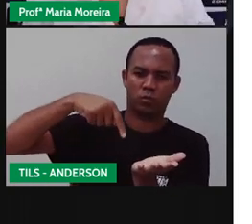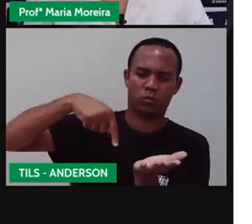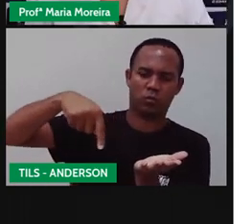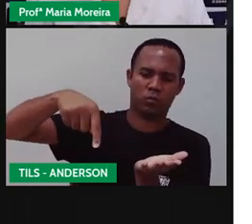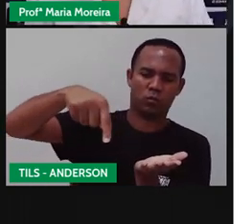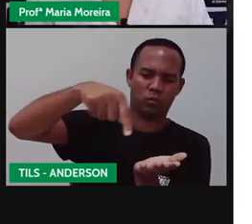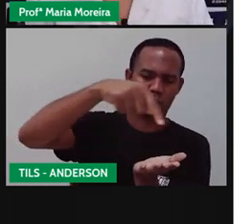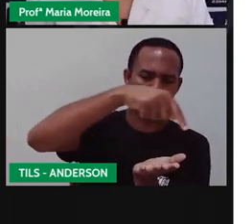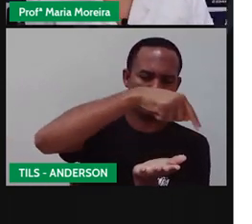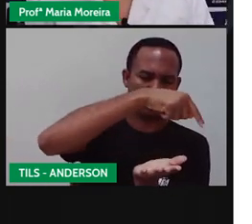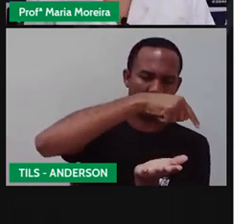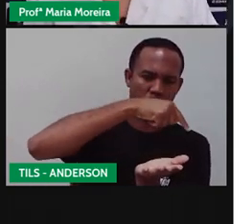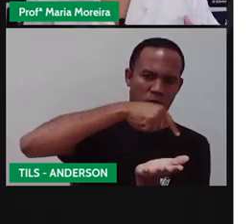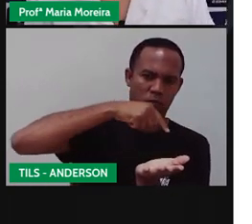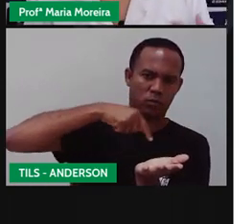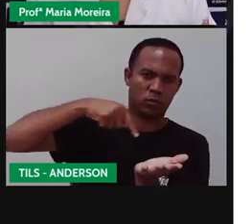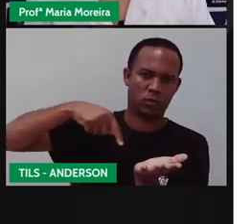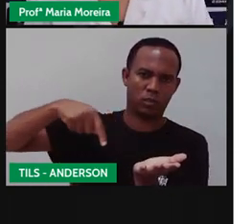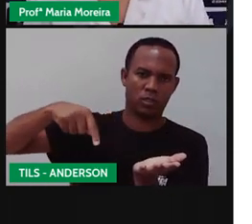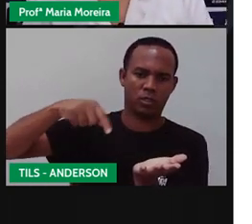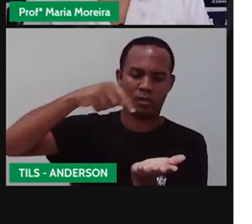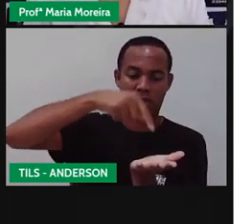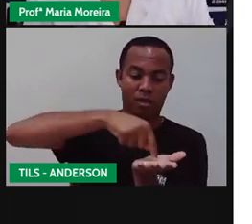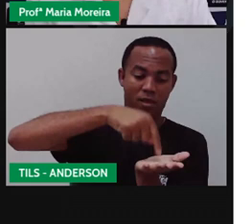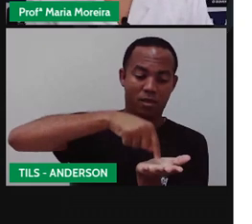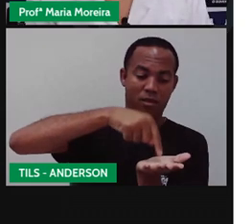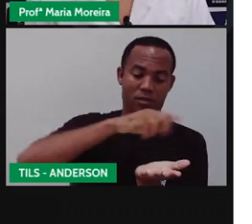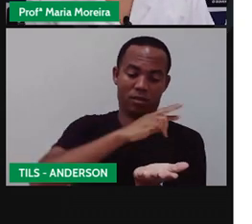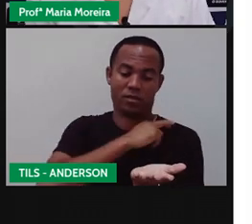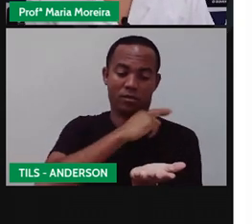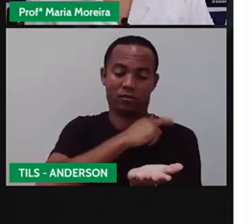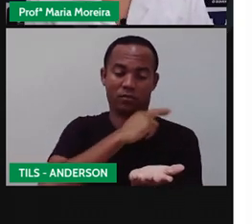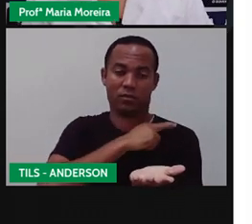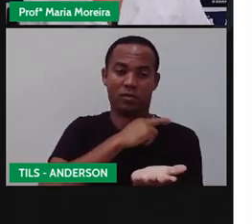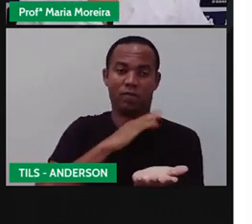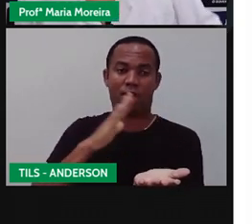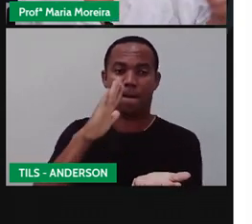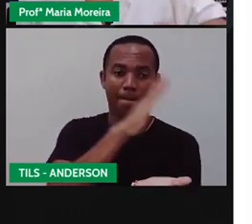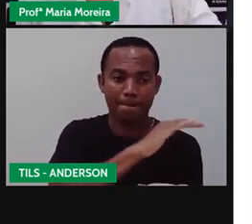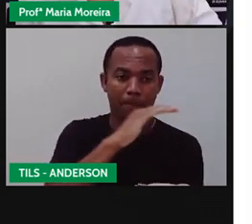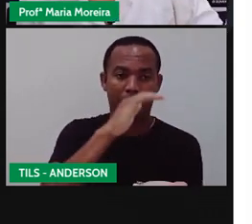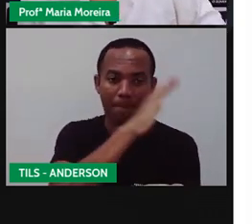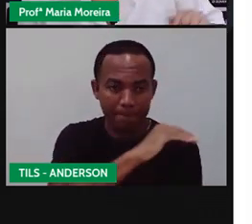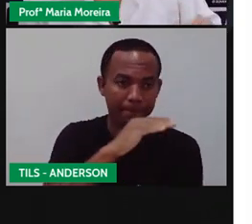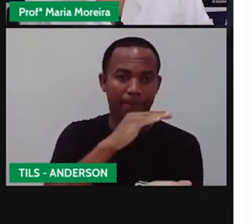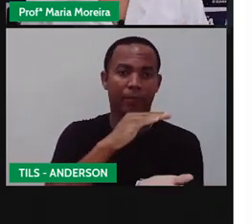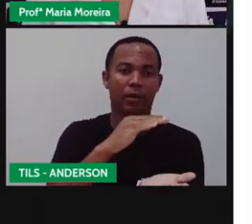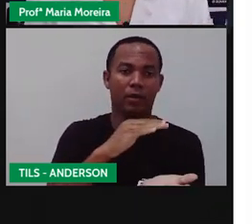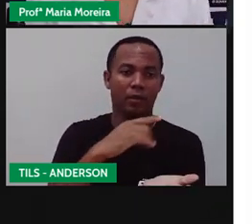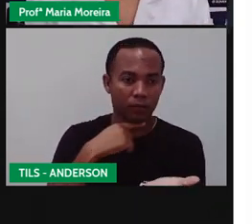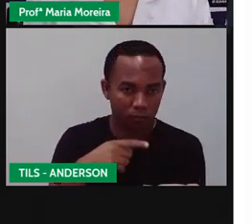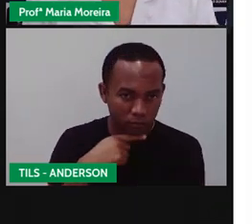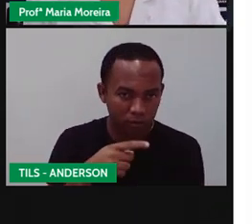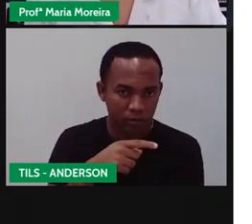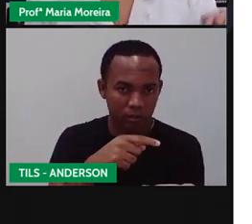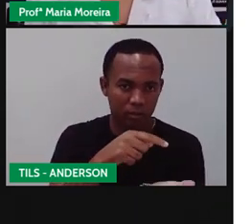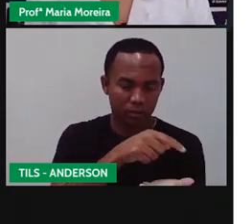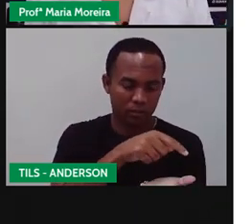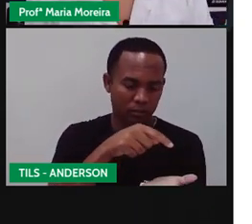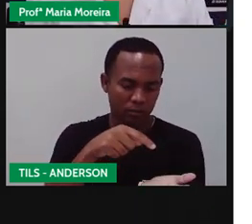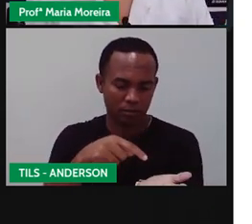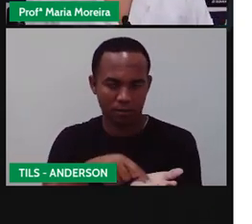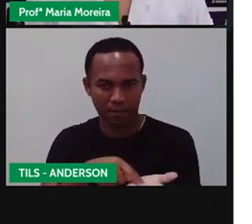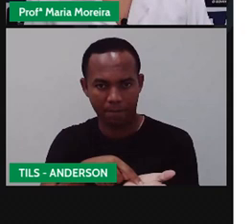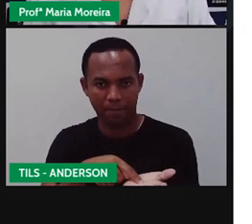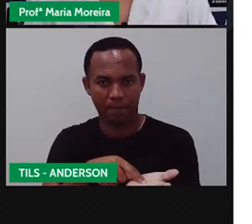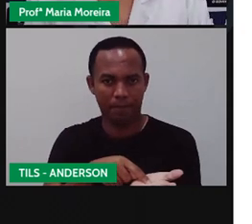em volta do quadrado. Quem está dentro, tenta tocar os outros. Quem for tocado, entra também e ajuda a capturar